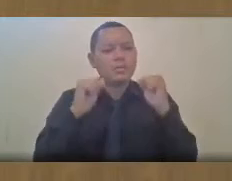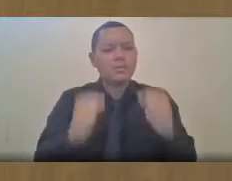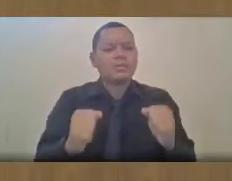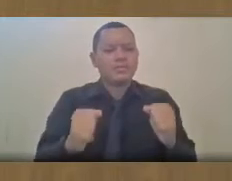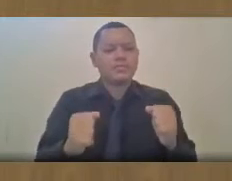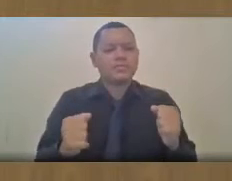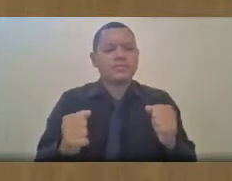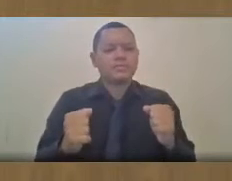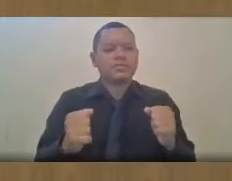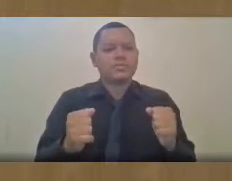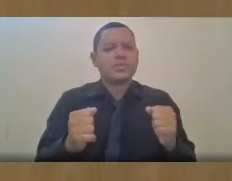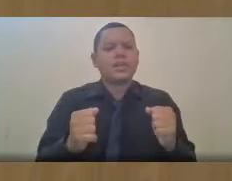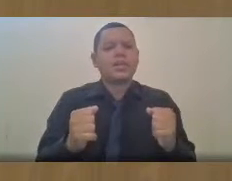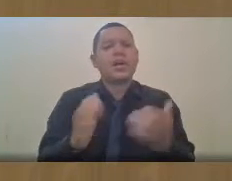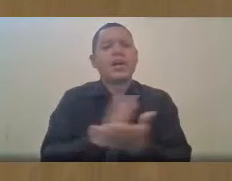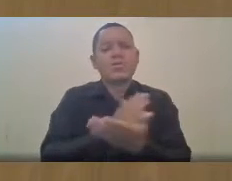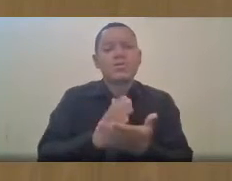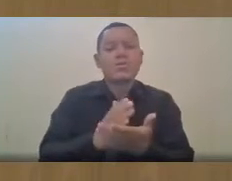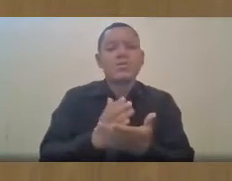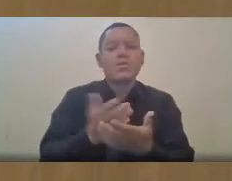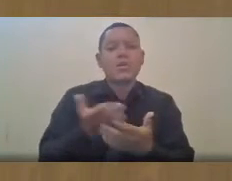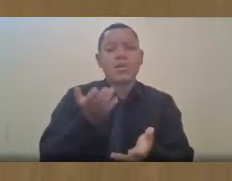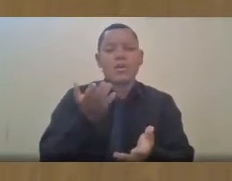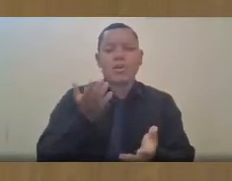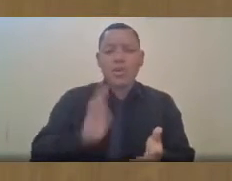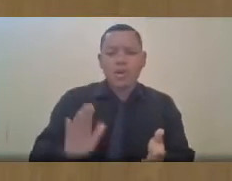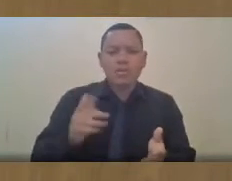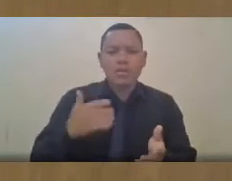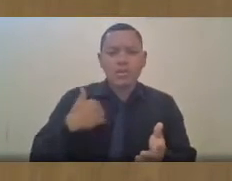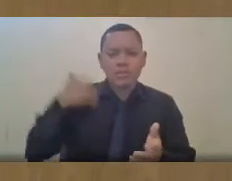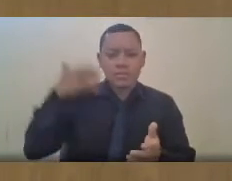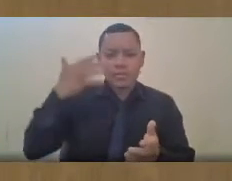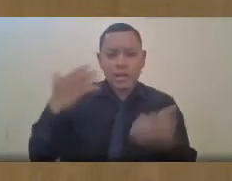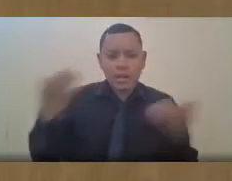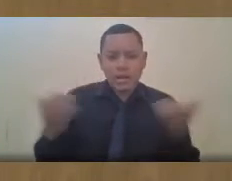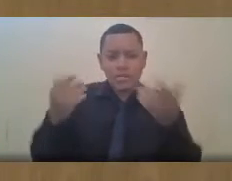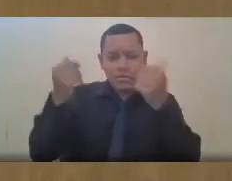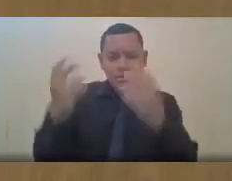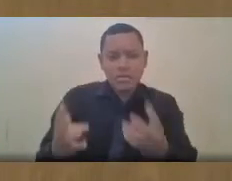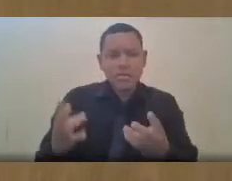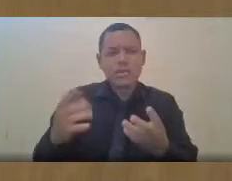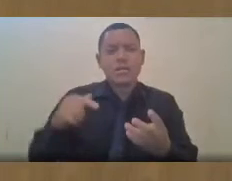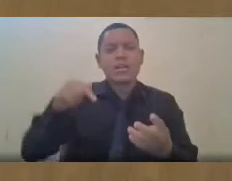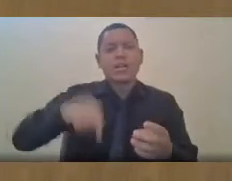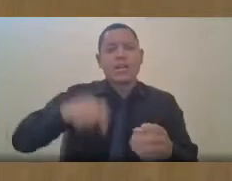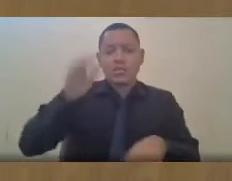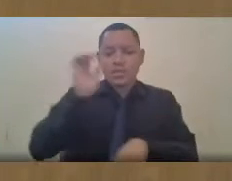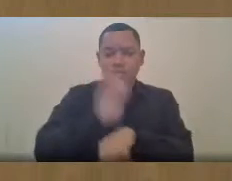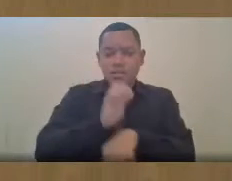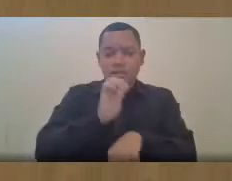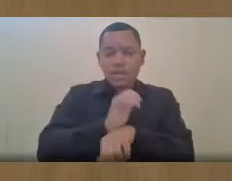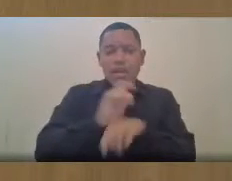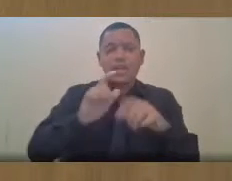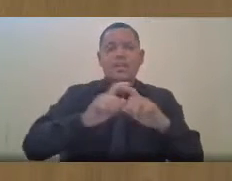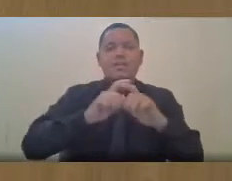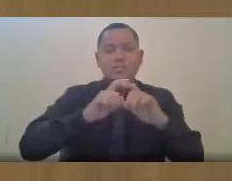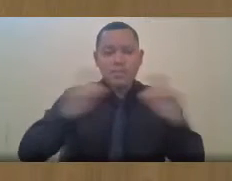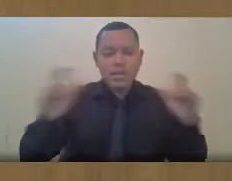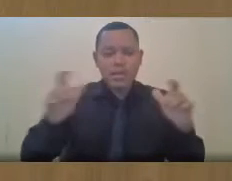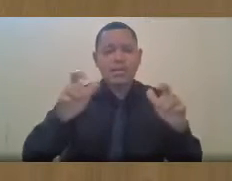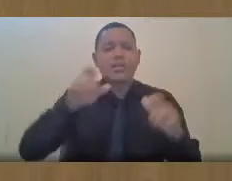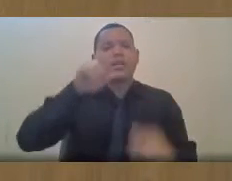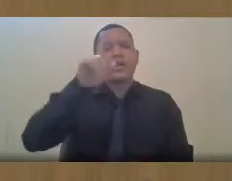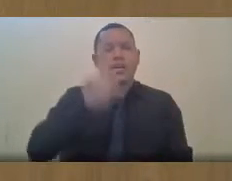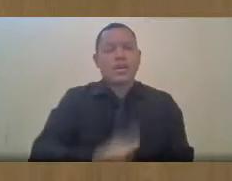está desagradando muita gente, porque nós vivemos num Estado que a maioria é petista,